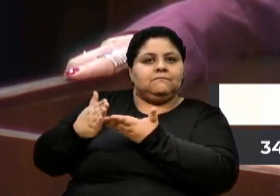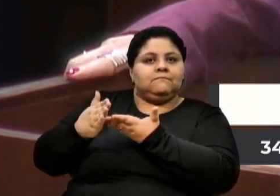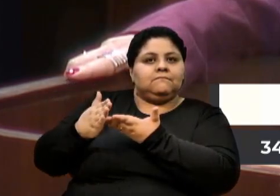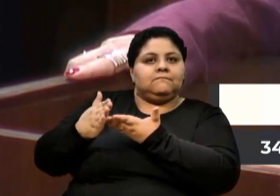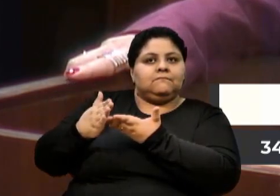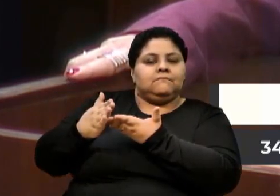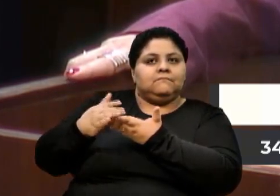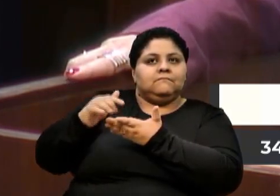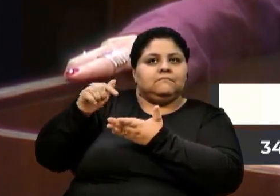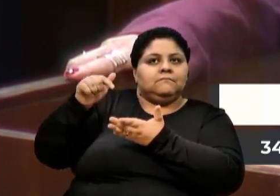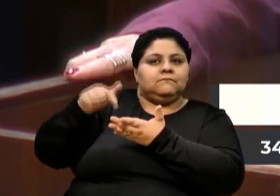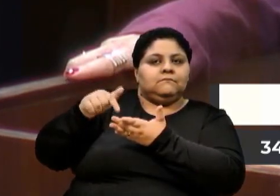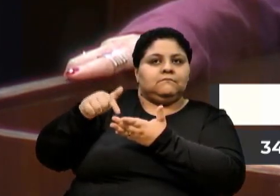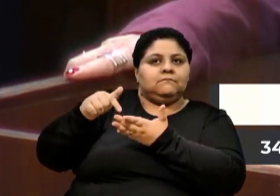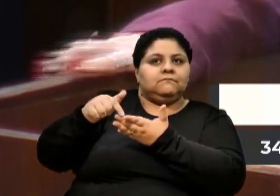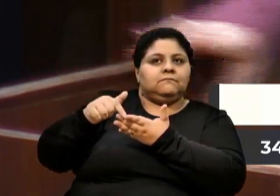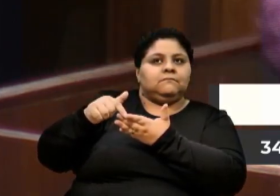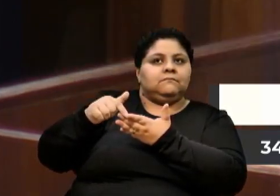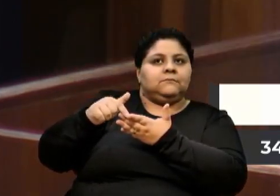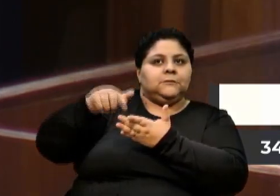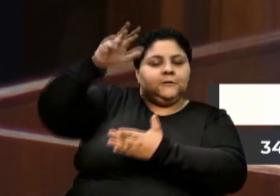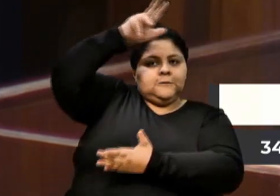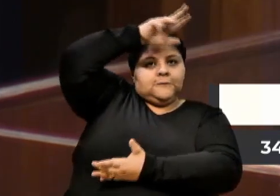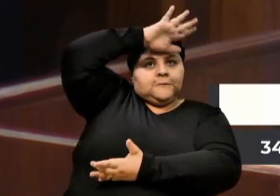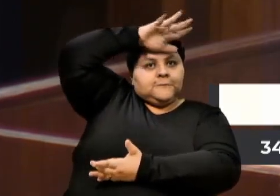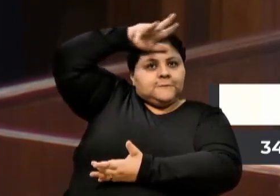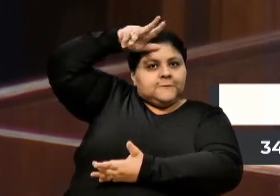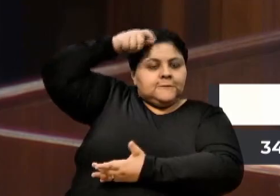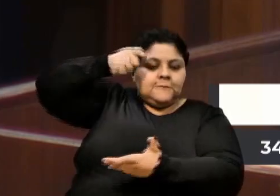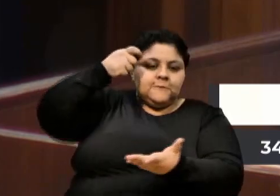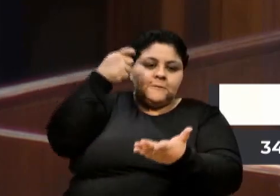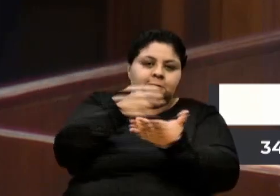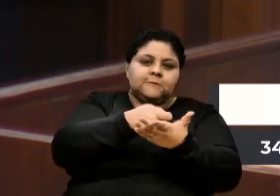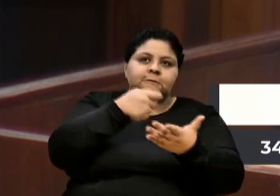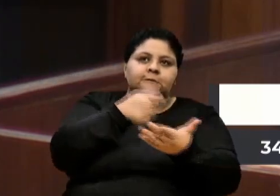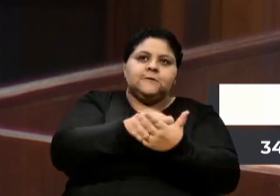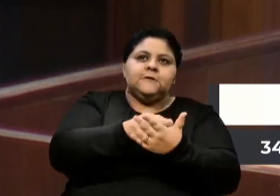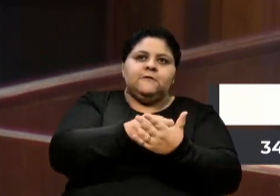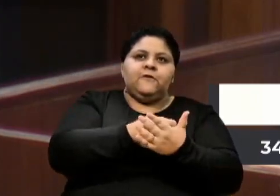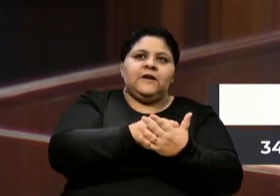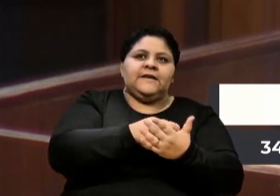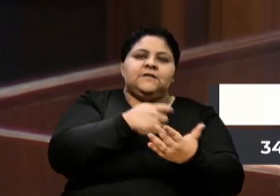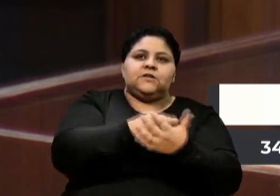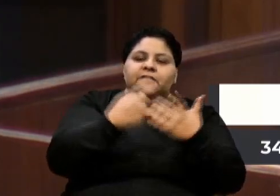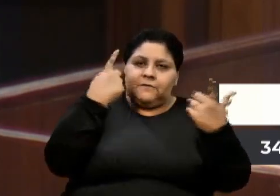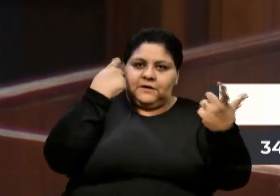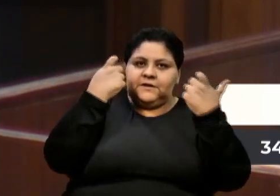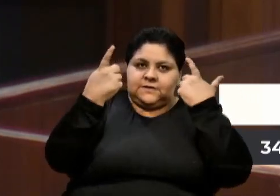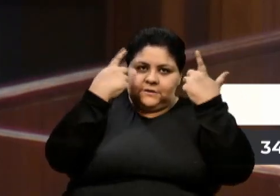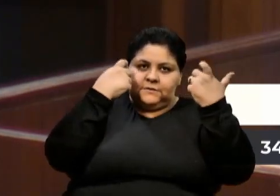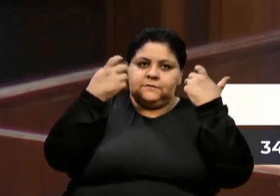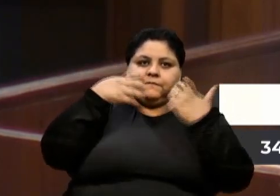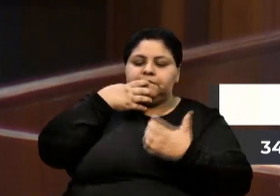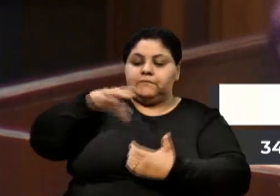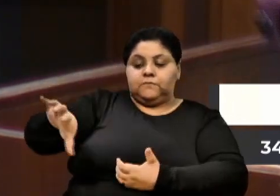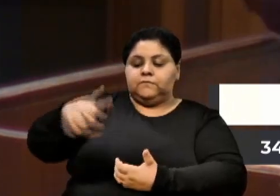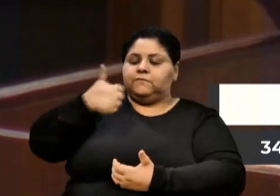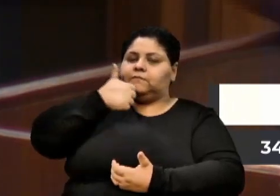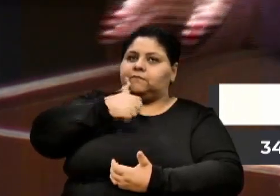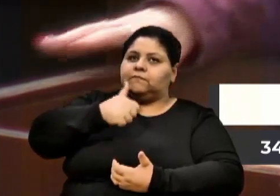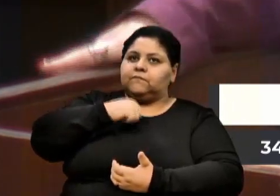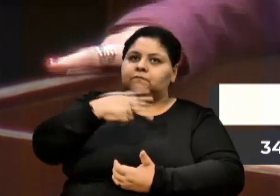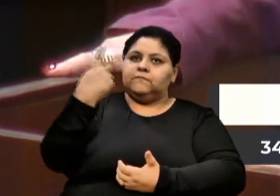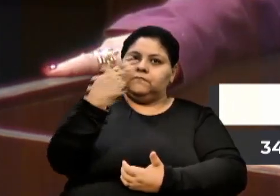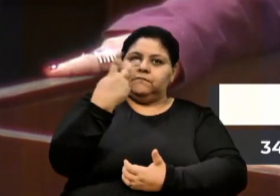municipal no combate à violência contra as mulheres. A segunda imagem ali, então,